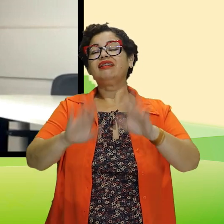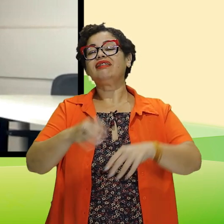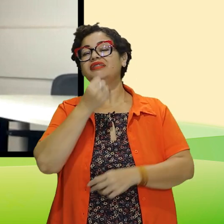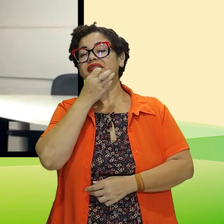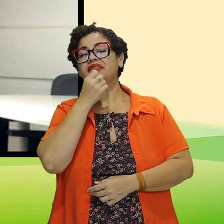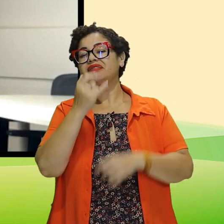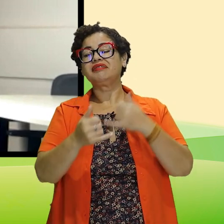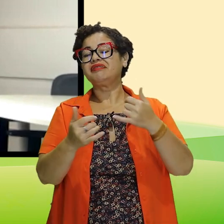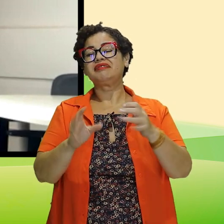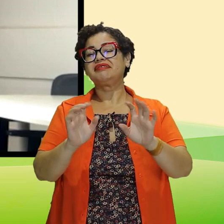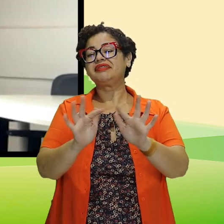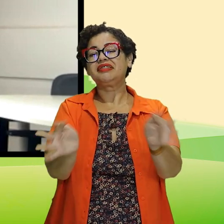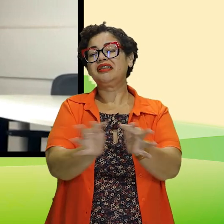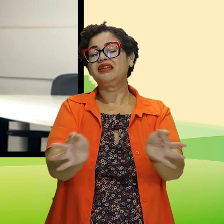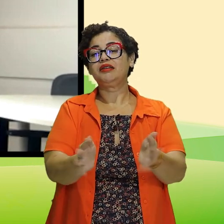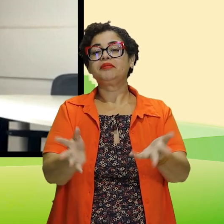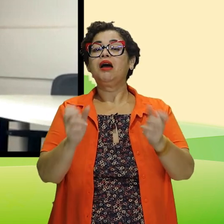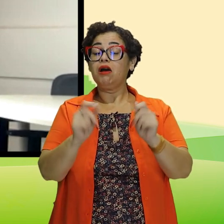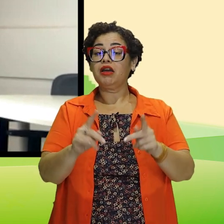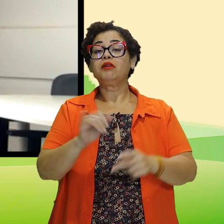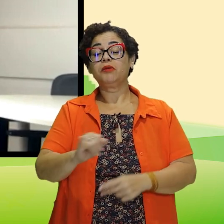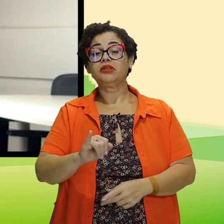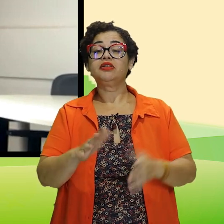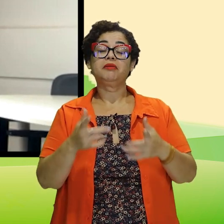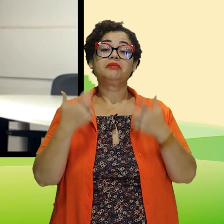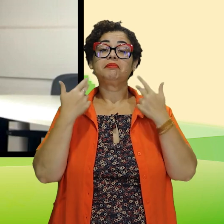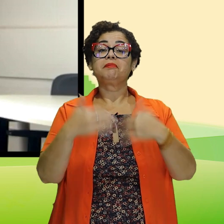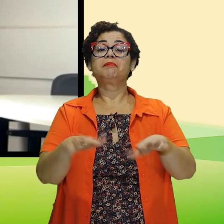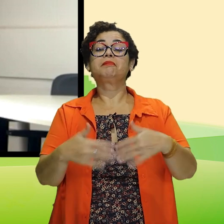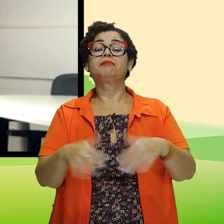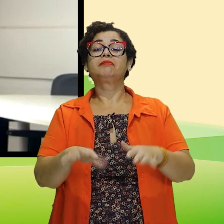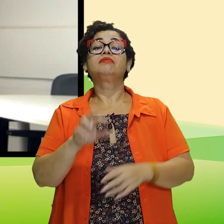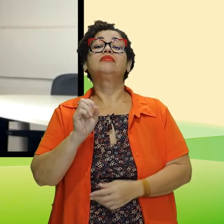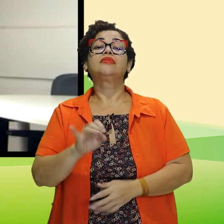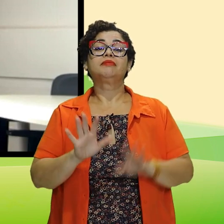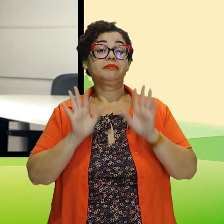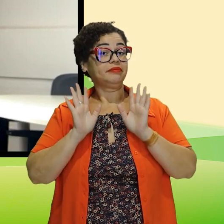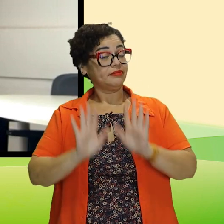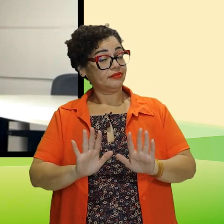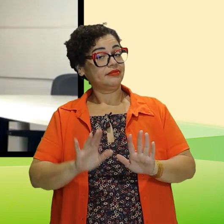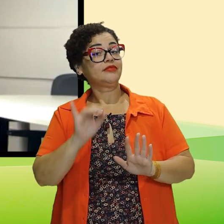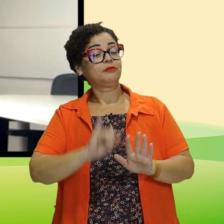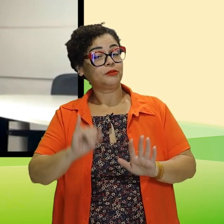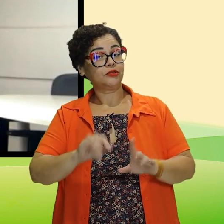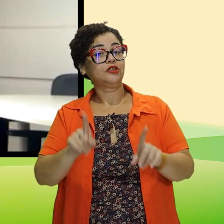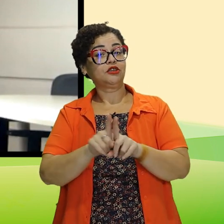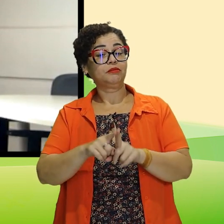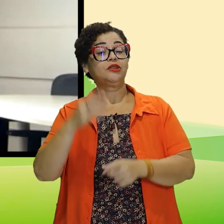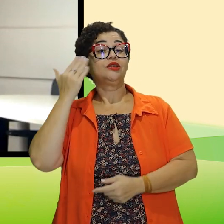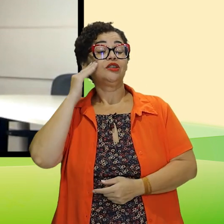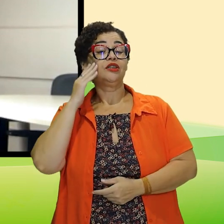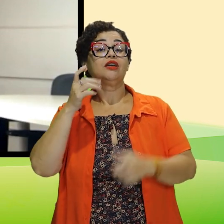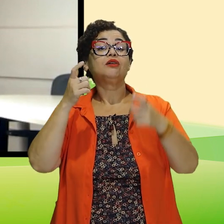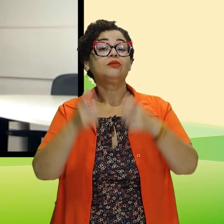tudo bem, nada há de acontecer. É ok, é importante ter uma visão positiva e otimista da vida, mas também é importante a gente